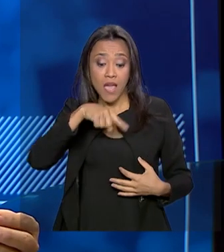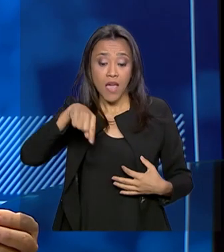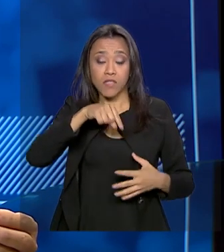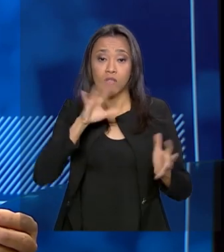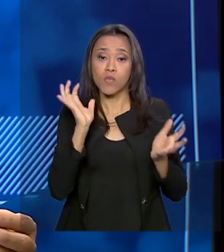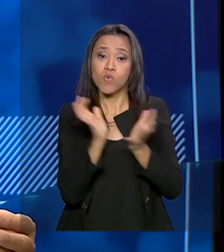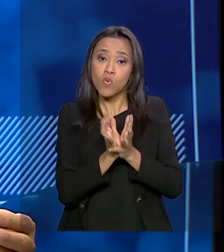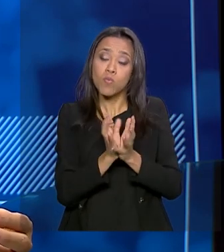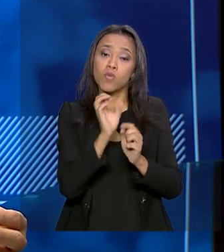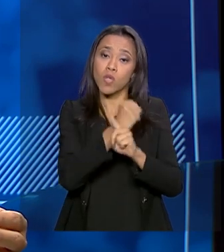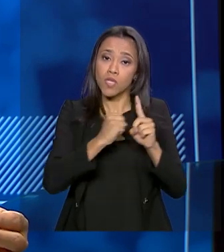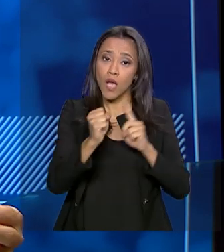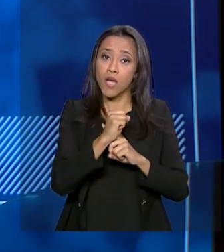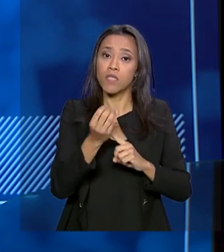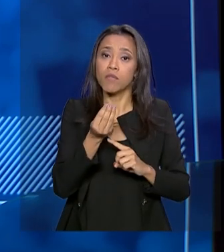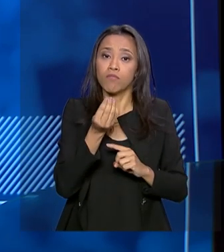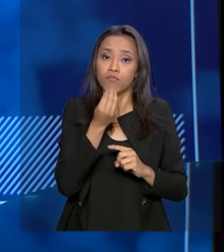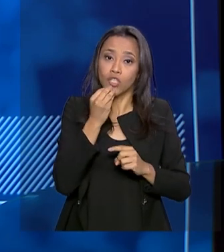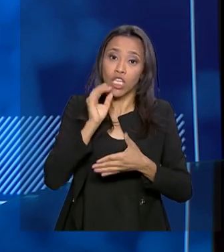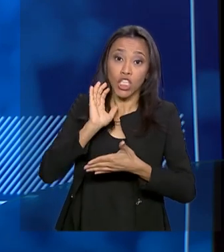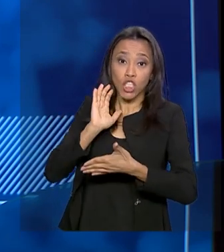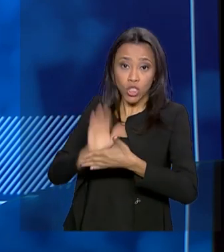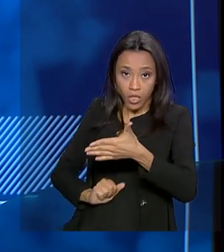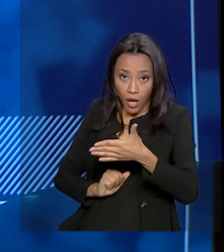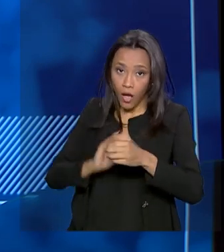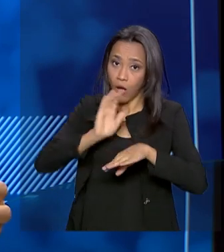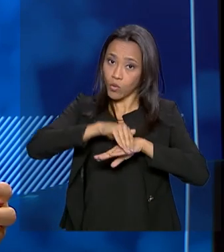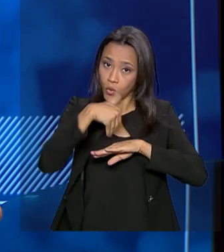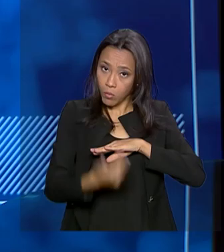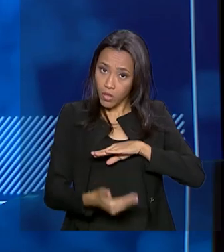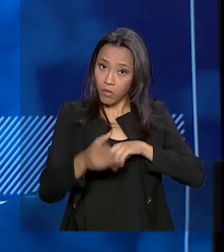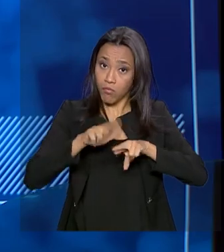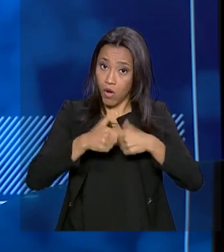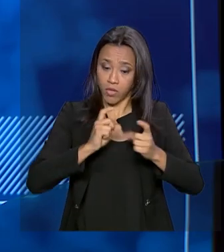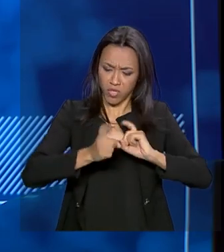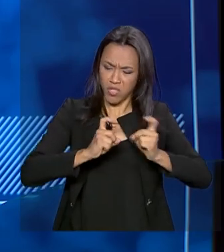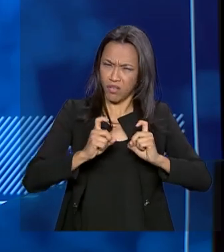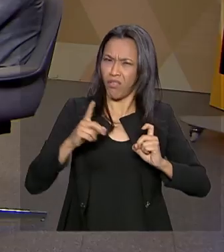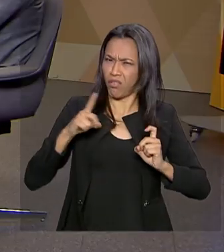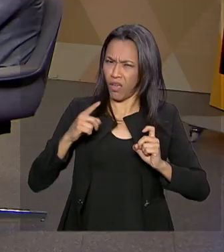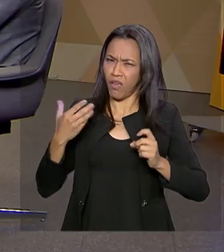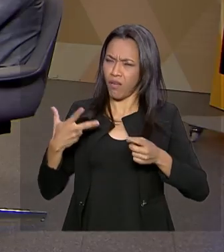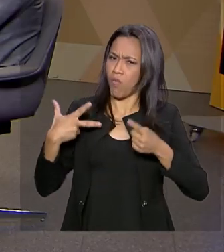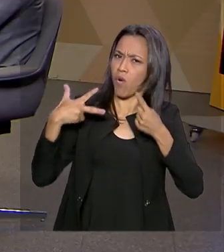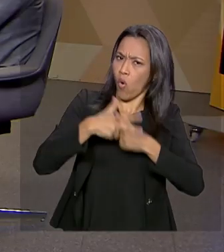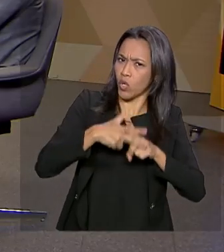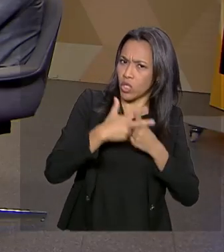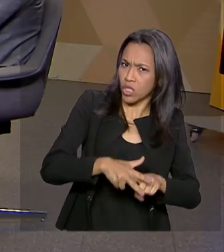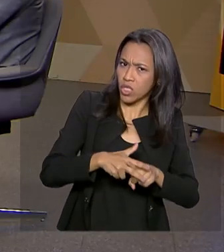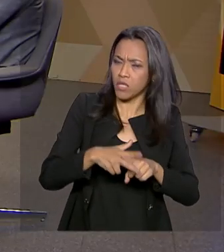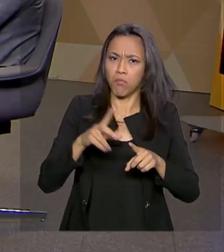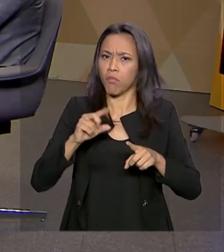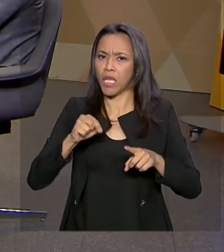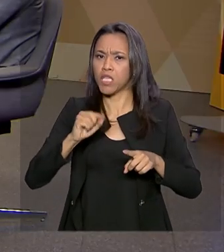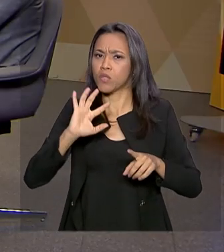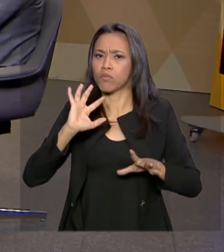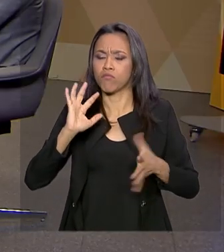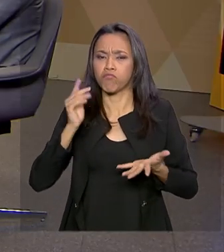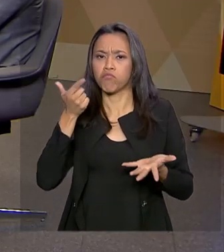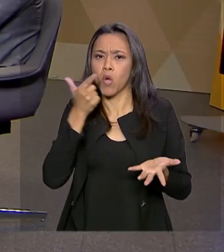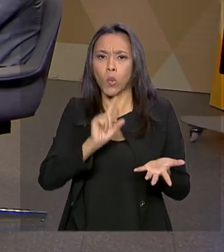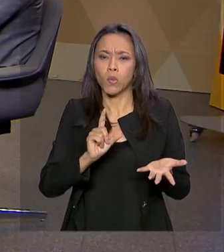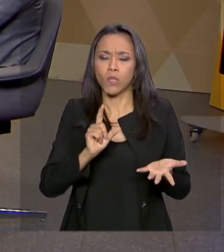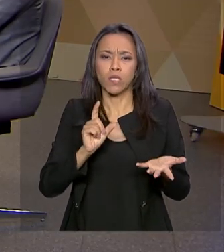a autonomia das universidades a partir dessa gestão. Tem como corrigir isso, fazer com que isso não ocorra? Como é que está essa